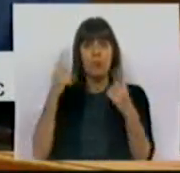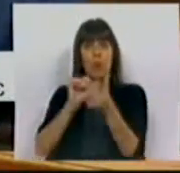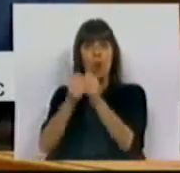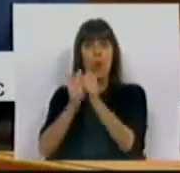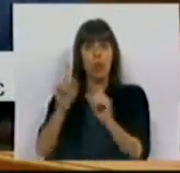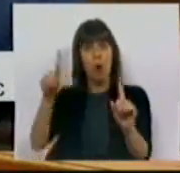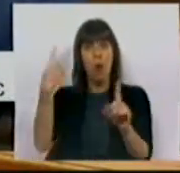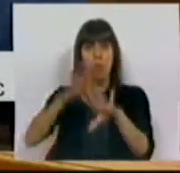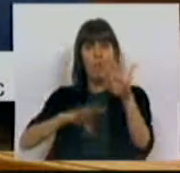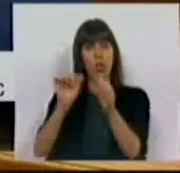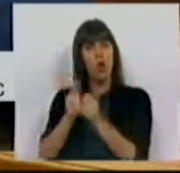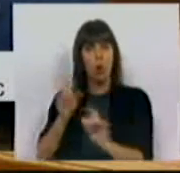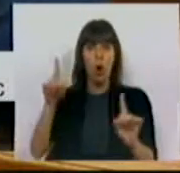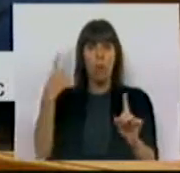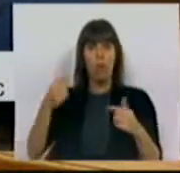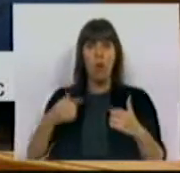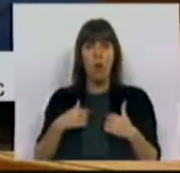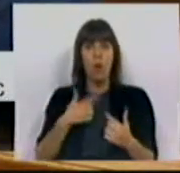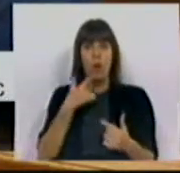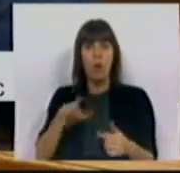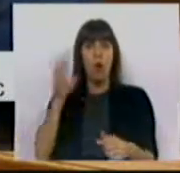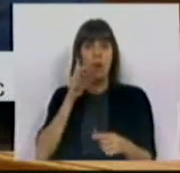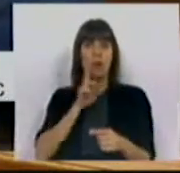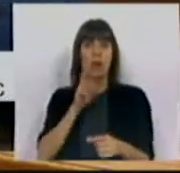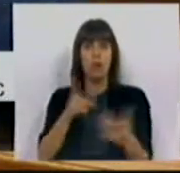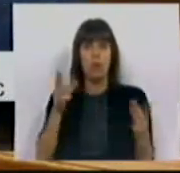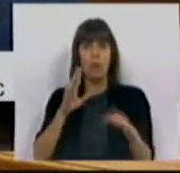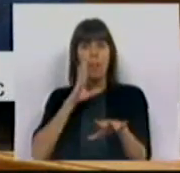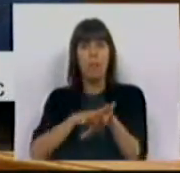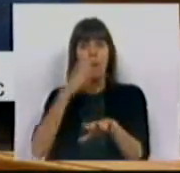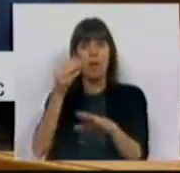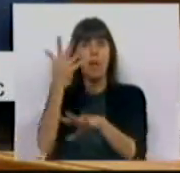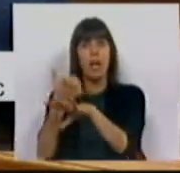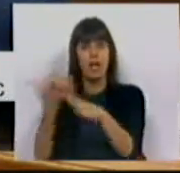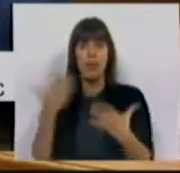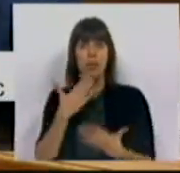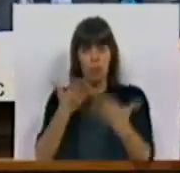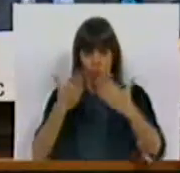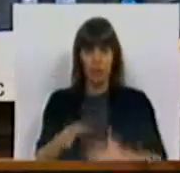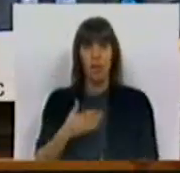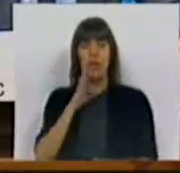correção, seria necessário corrigir. Eu não vou poder ouvir a sua resposta, ouvirei mais tarde na engravação. Muito obrigada. Muito obrigado, Sra. Deputada.